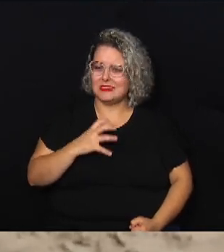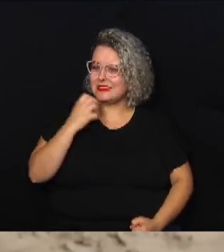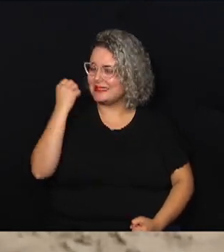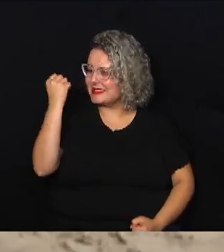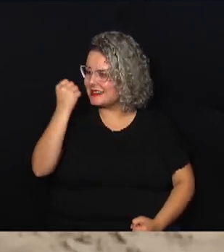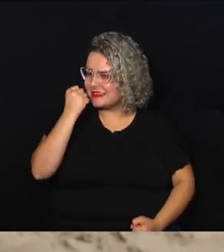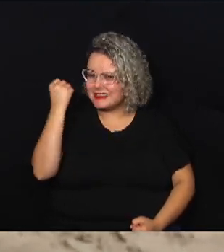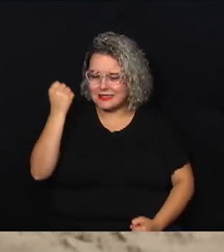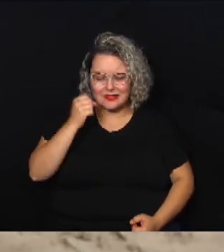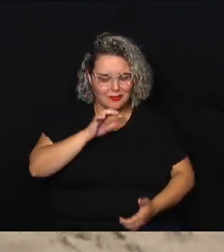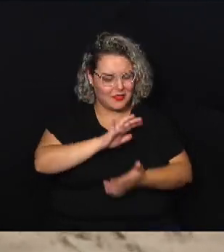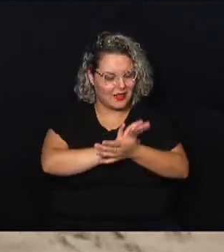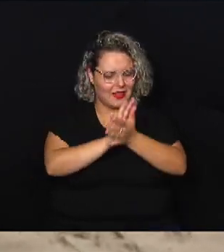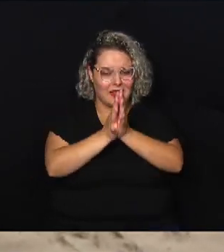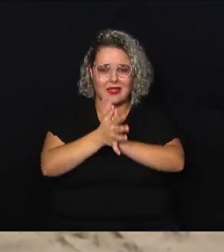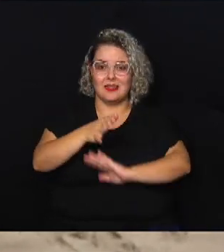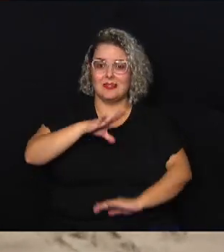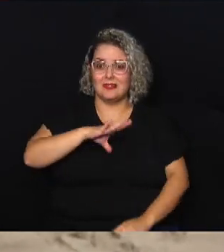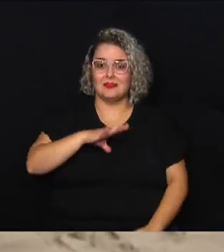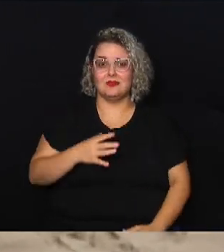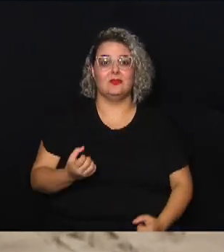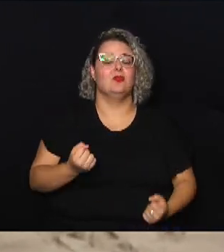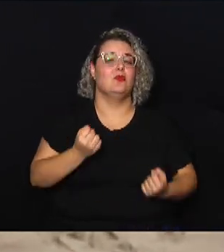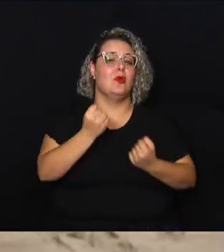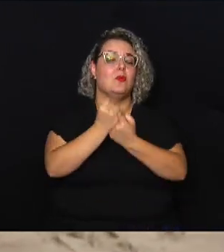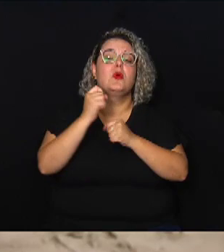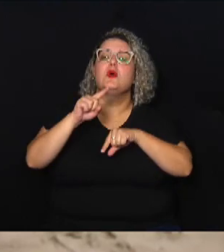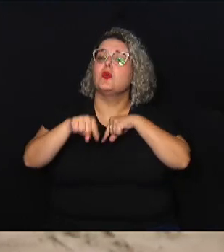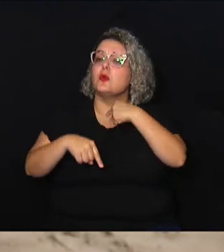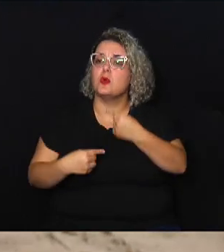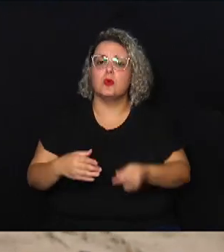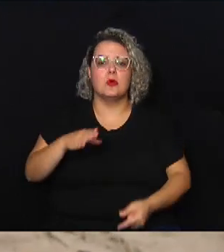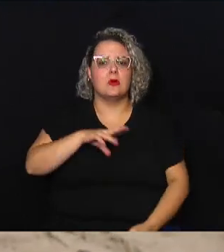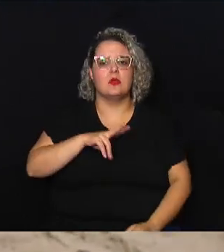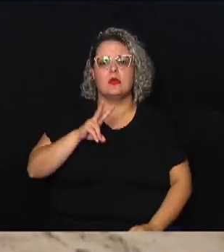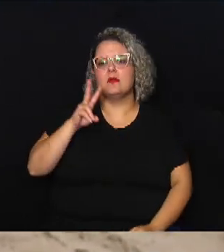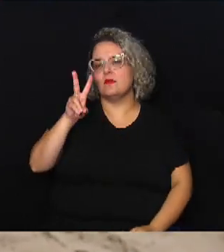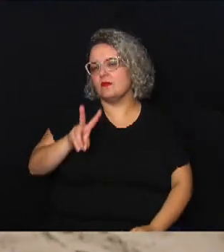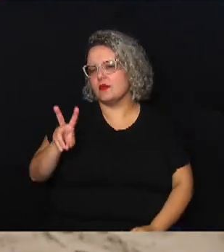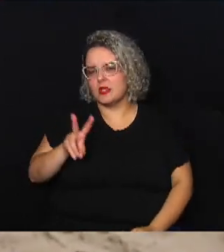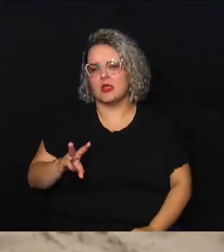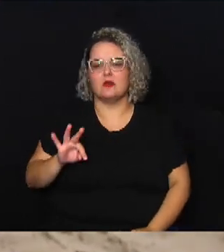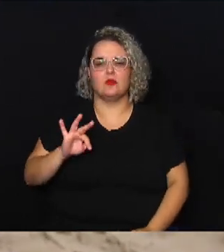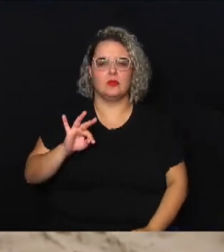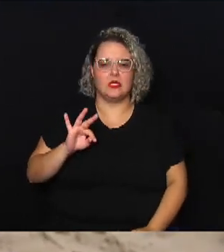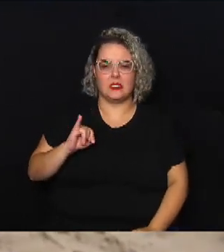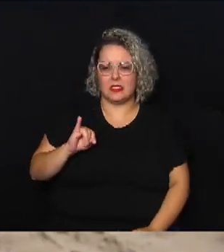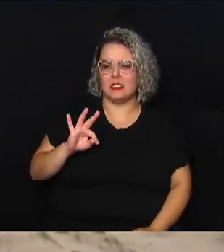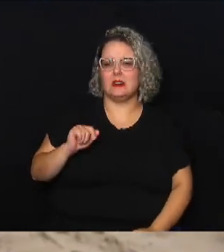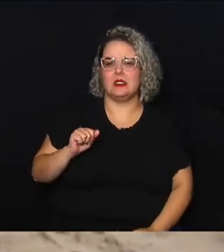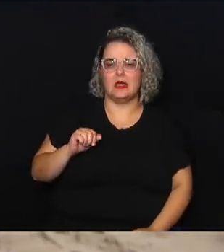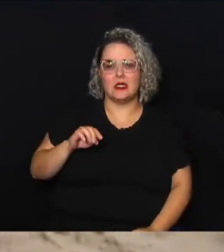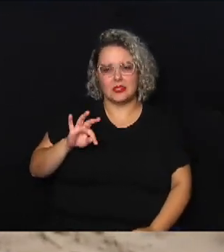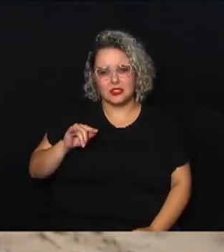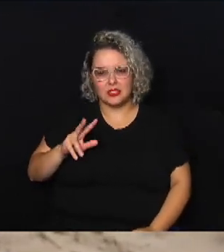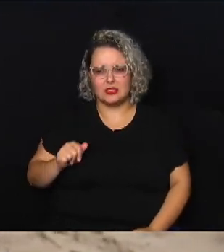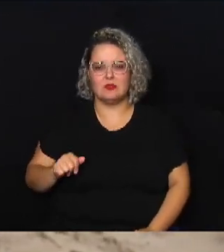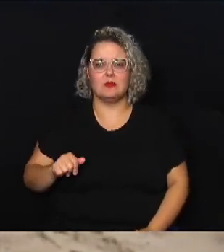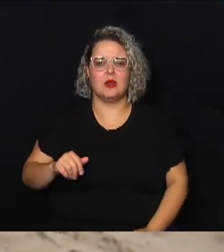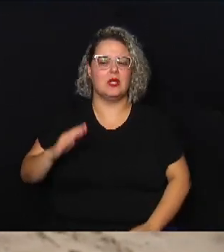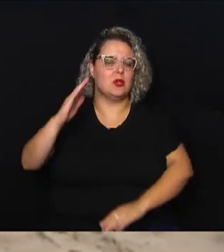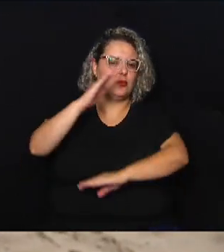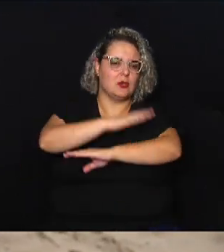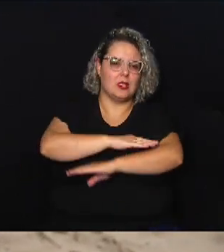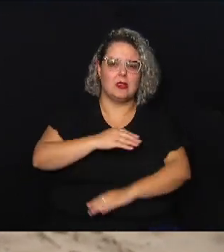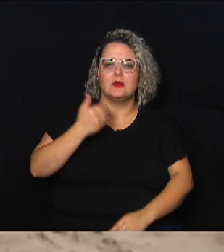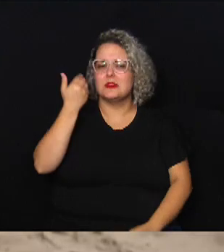cidade estamos aqui com apoio de outras cidades como Vinhedo Itativa Rio Claro Santa Bárbara nós estamos